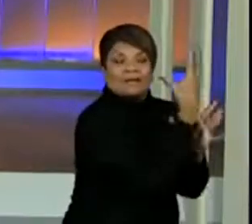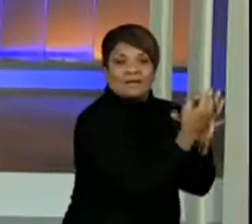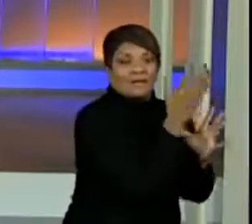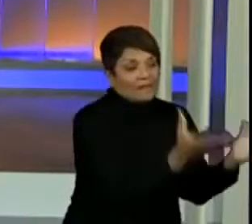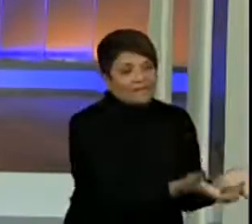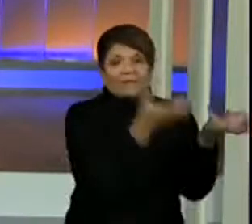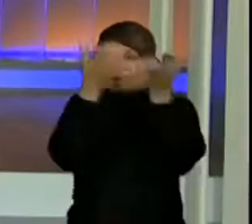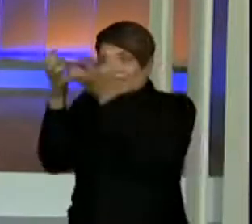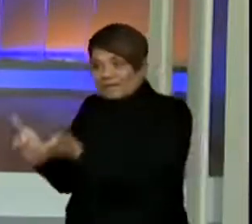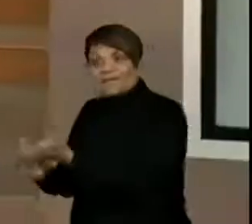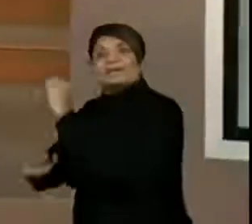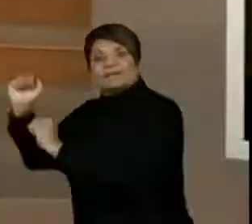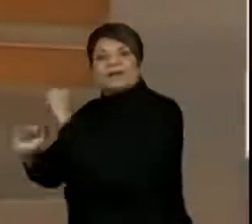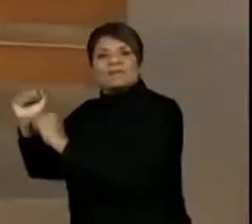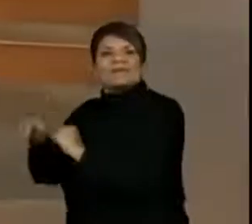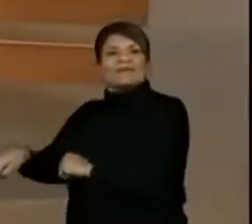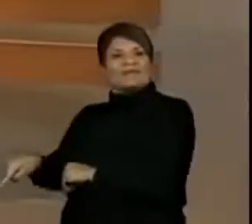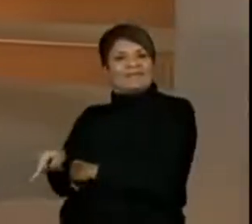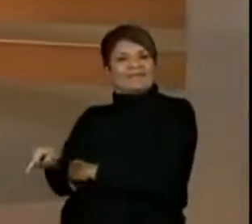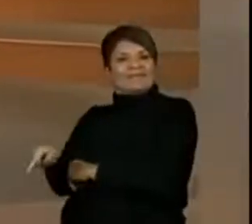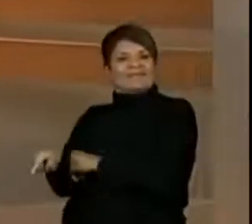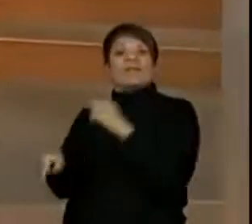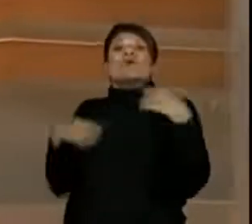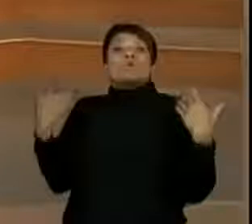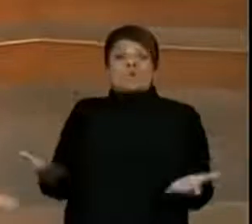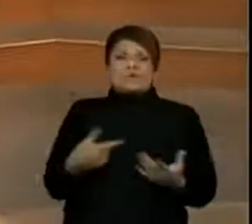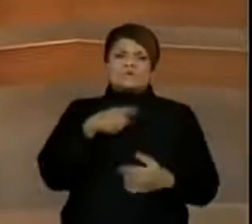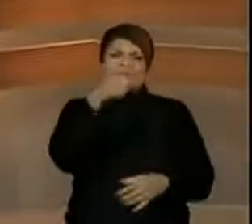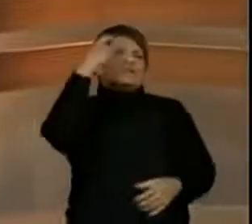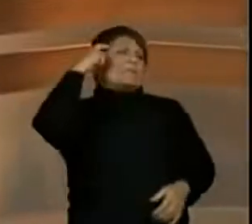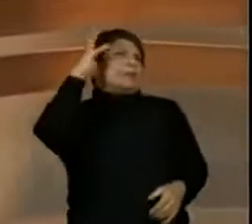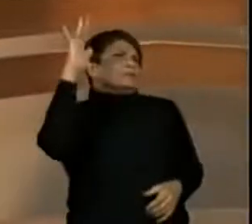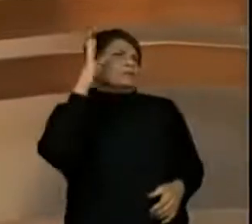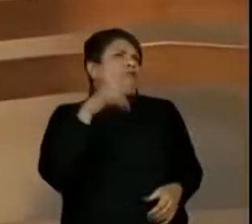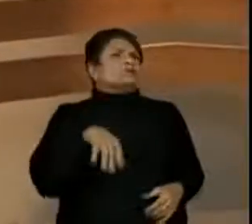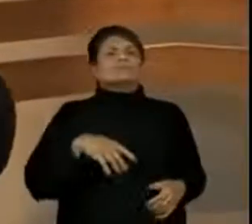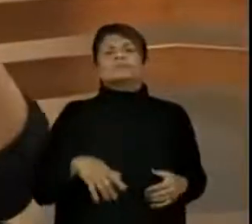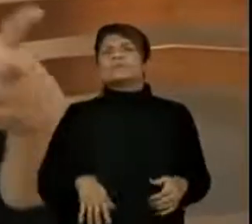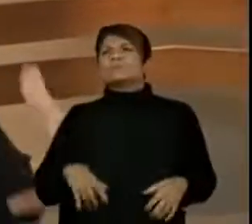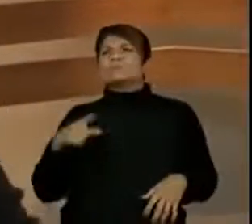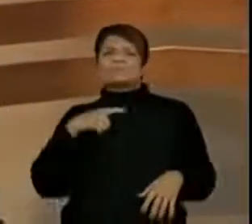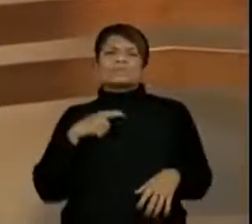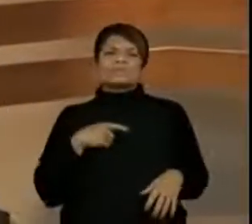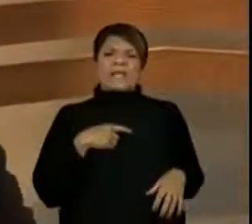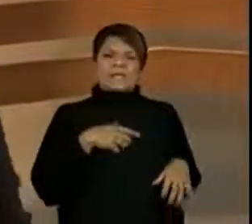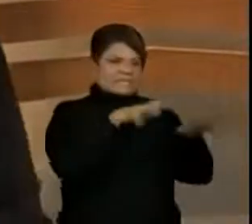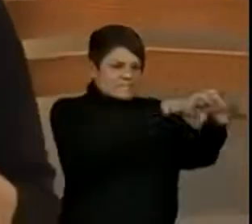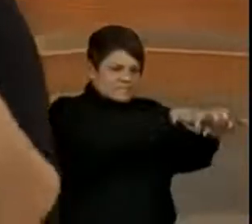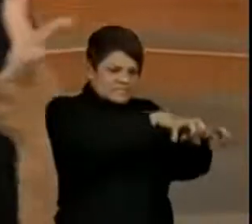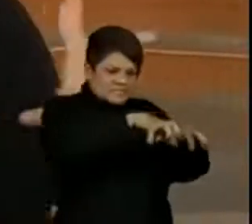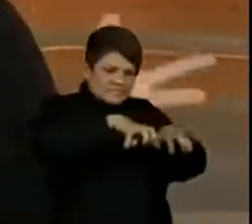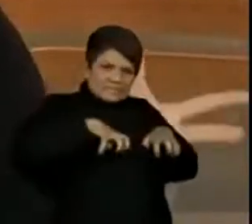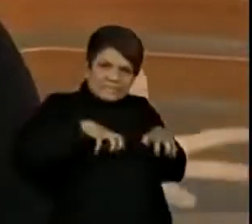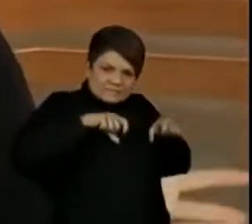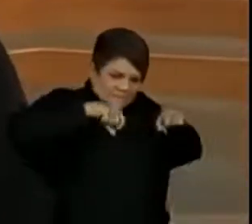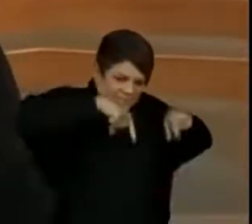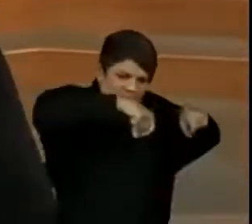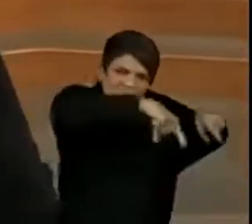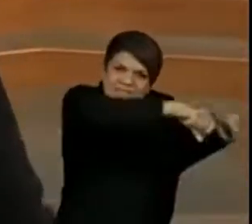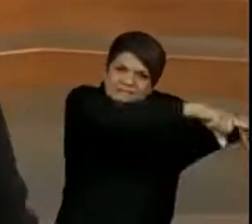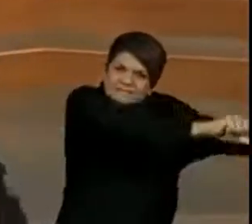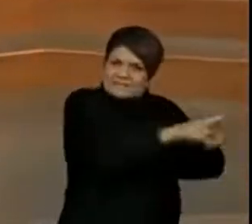você pensa ali na fazenda, na lavoura, na criação de